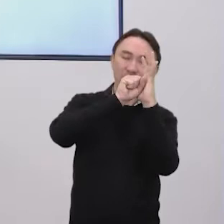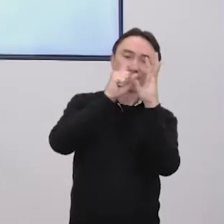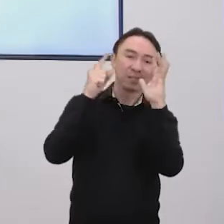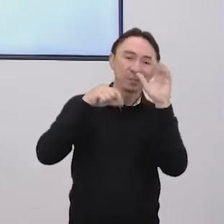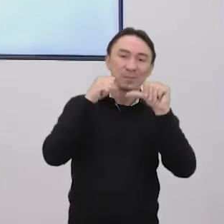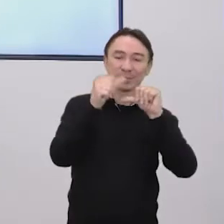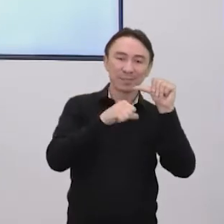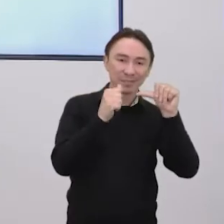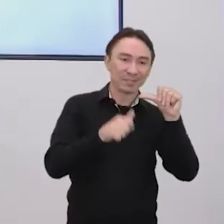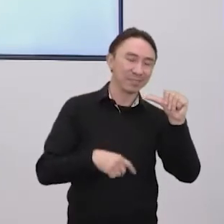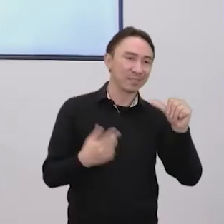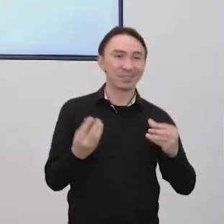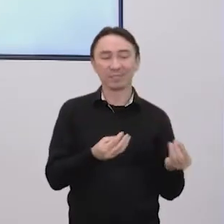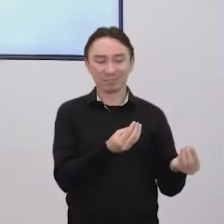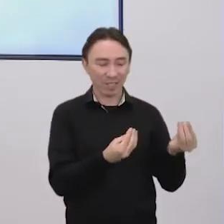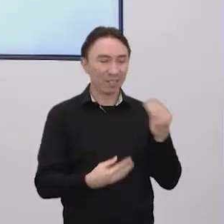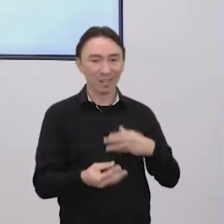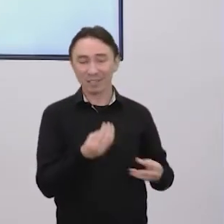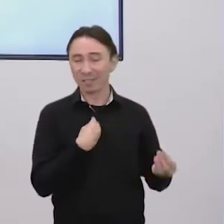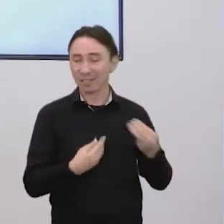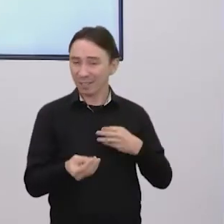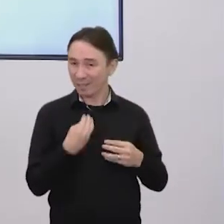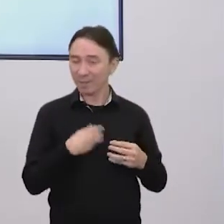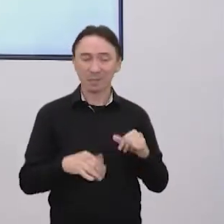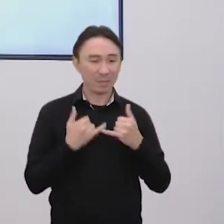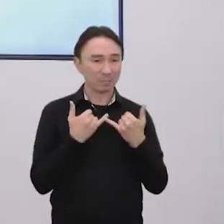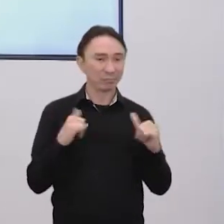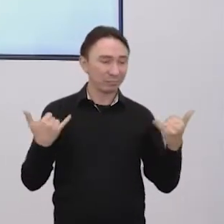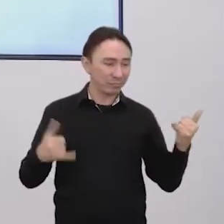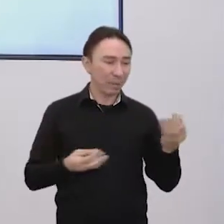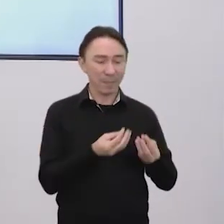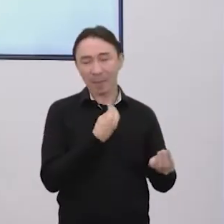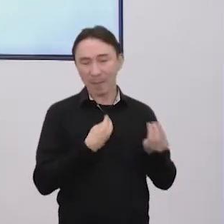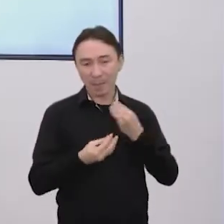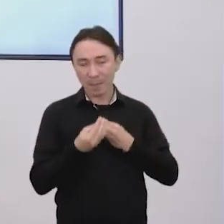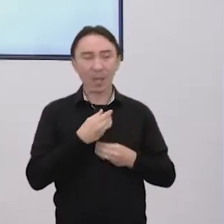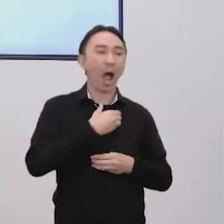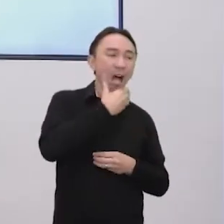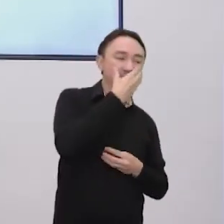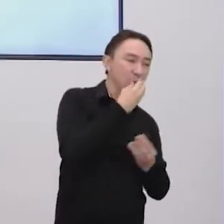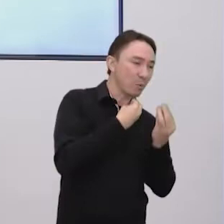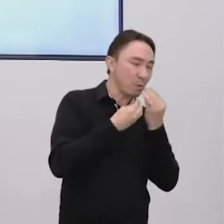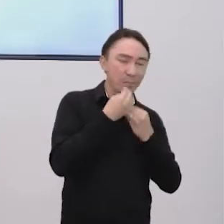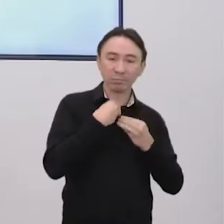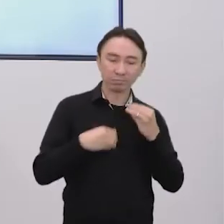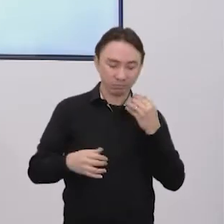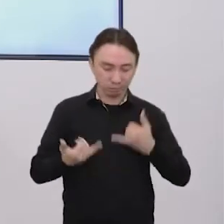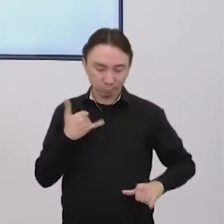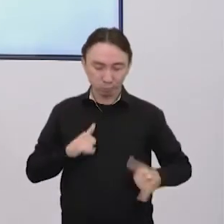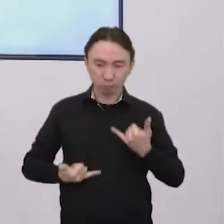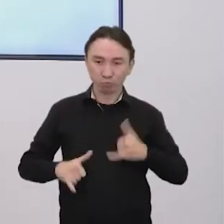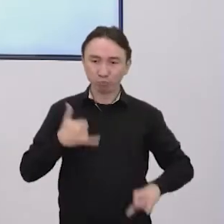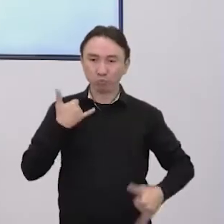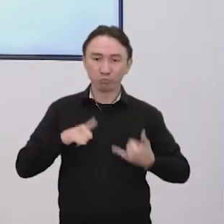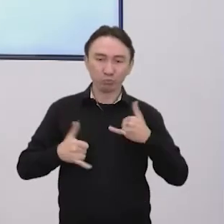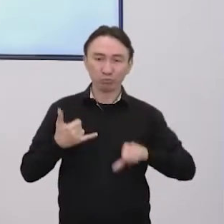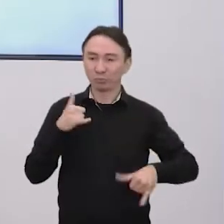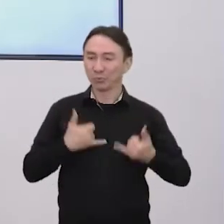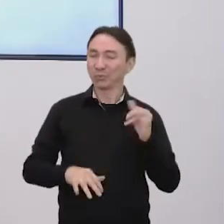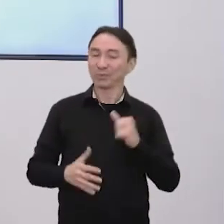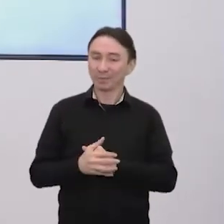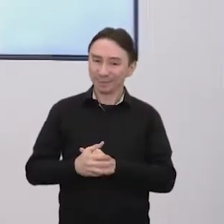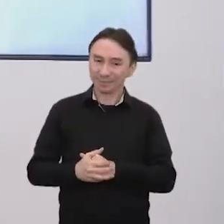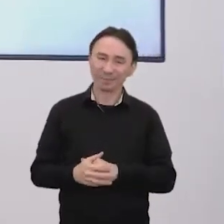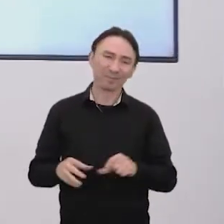carboidratos, que é uma outra fonte energética. Então, veja que é um sistema que a gente vai explicar um pouco melhor. Eu acredito que a professora Priscila também